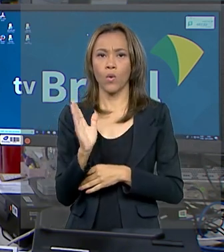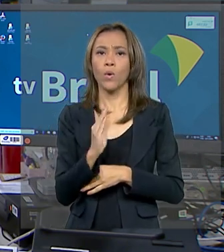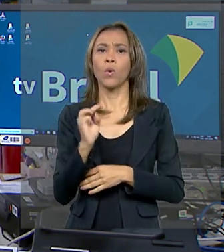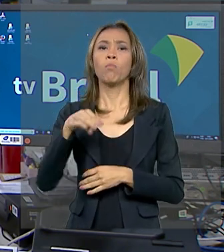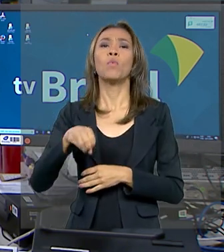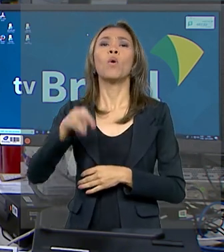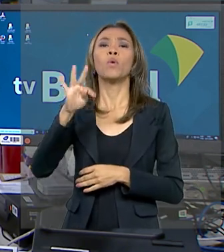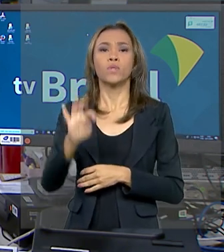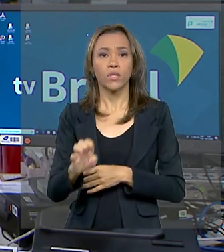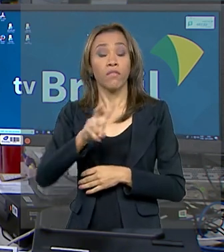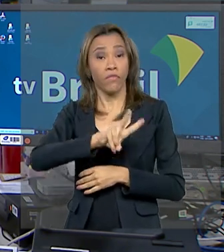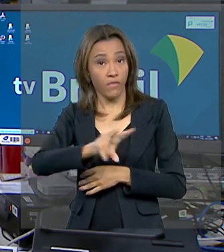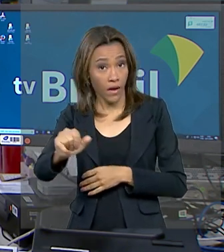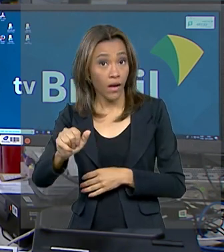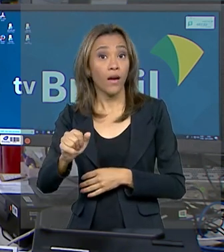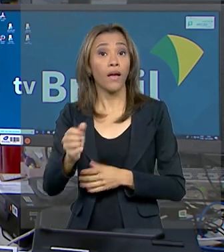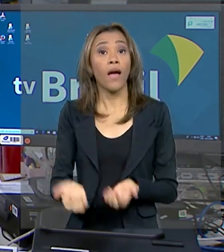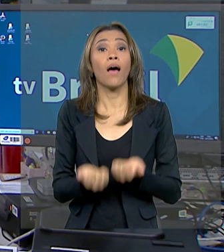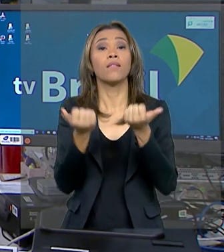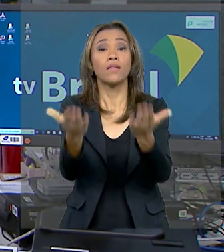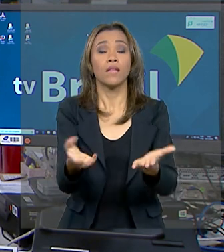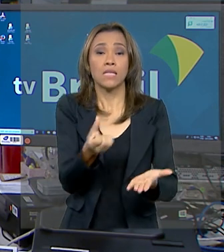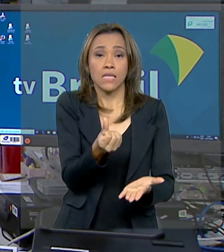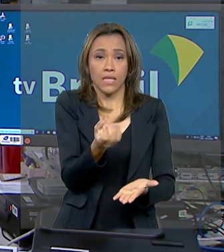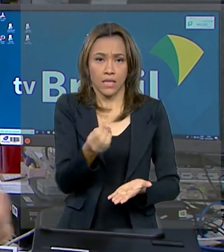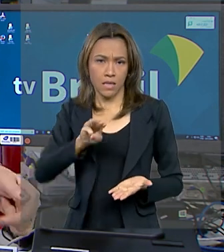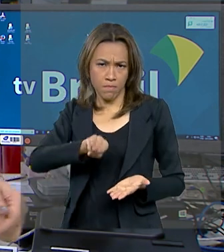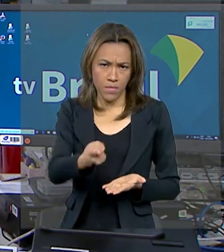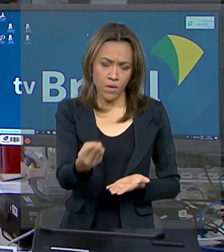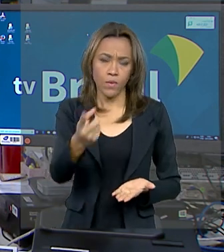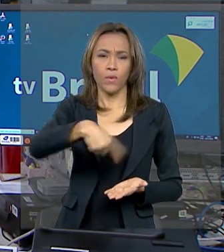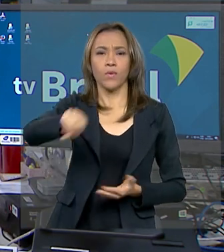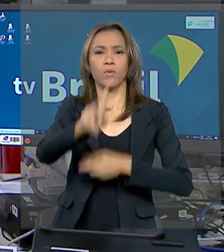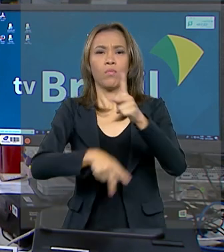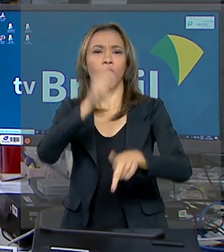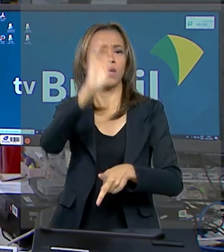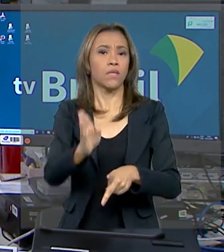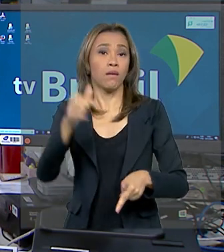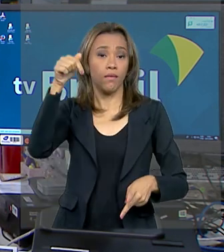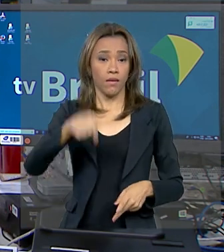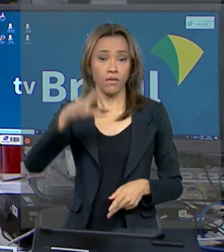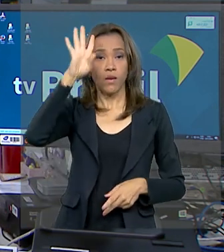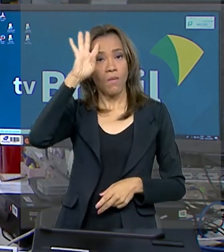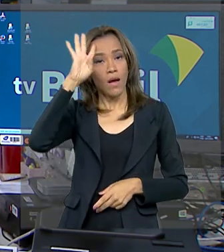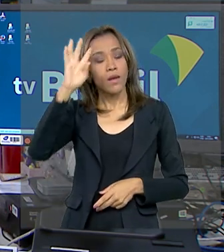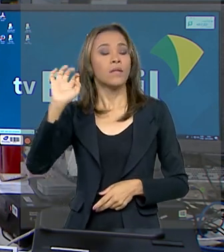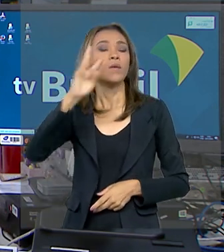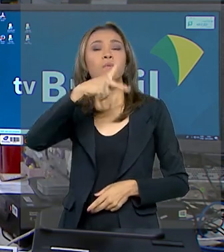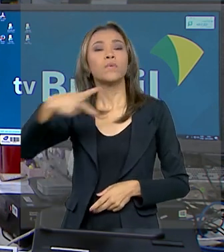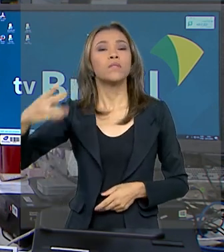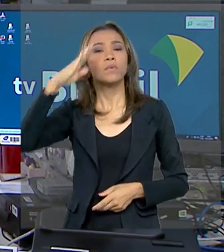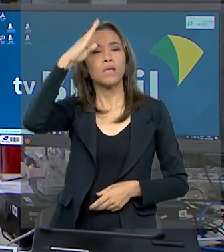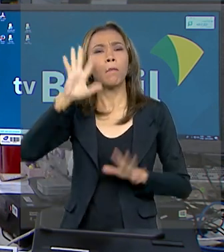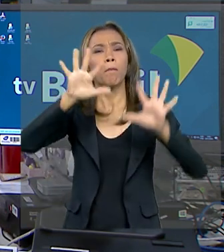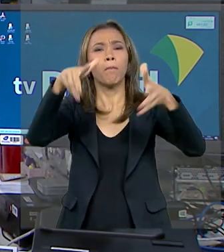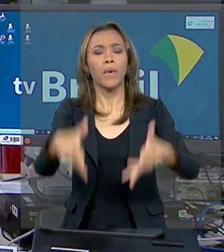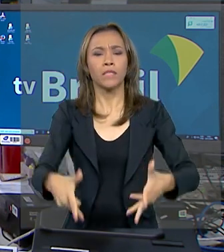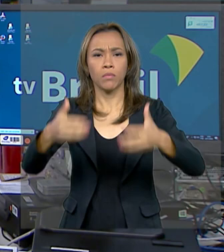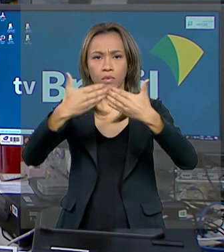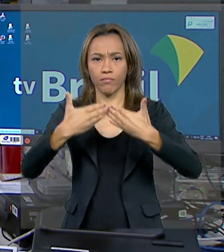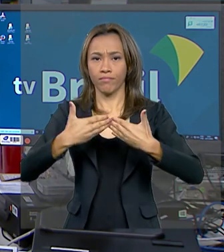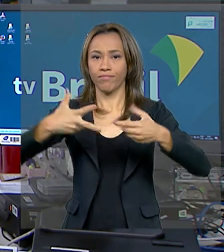energia para atender 60 milhões de brasileiros. Nesta quarta-feira, o presidente Jair Bolsonaro participou da inauguração da maior